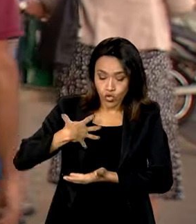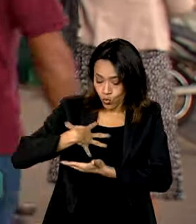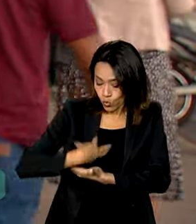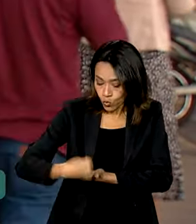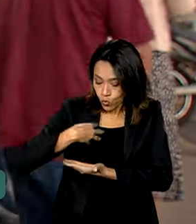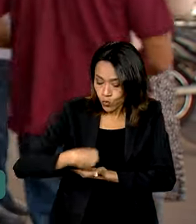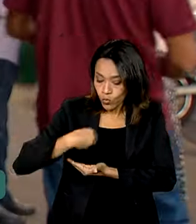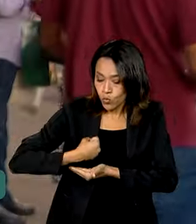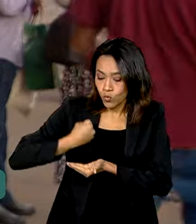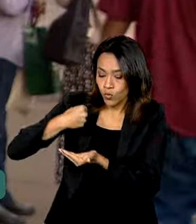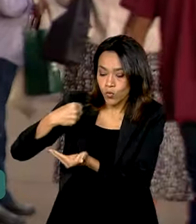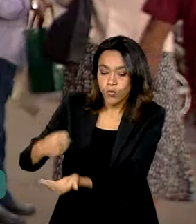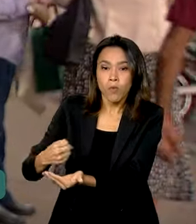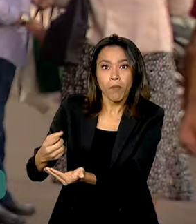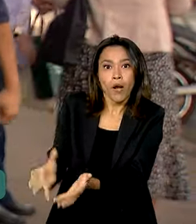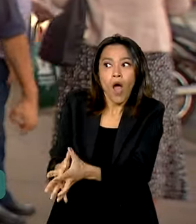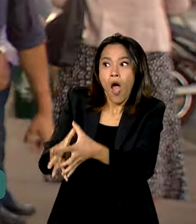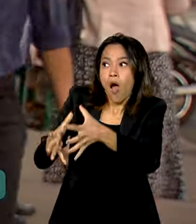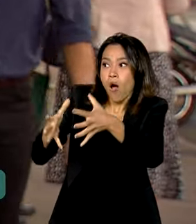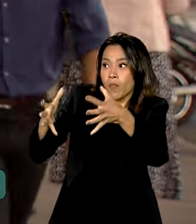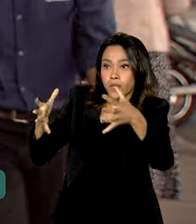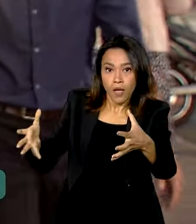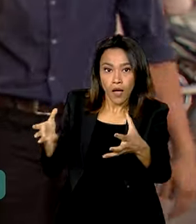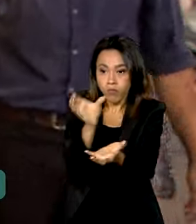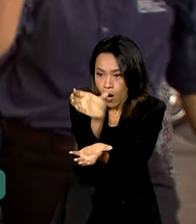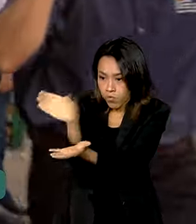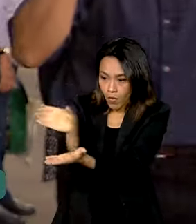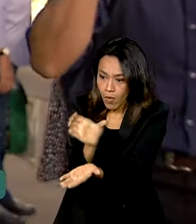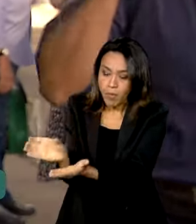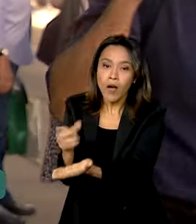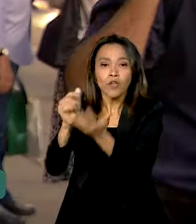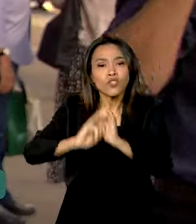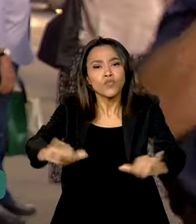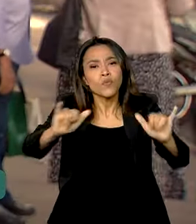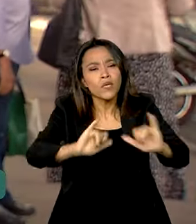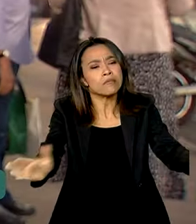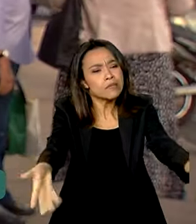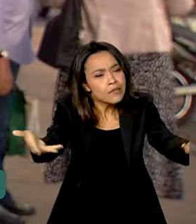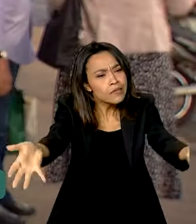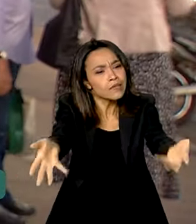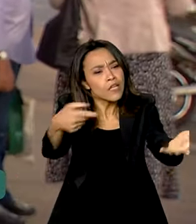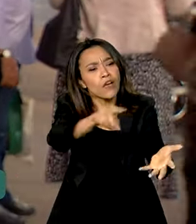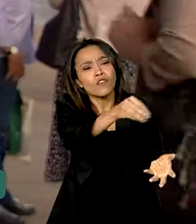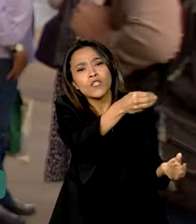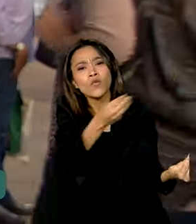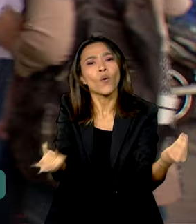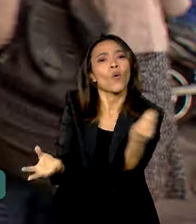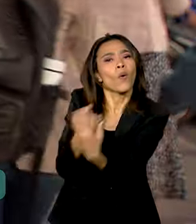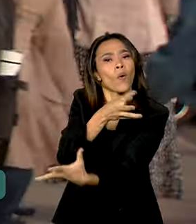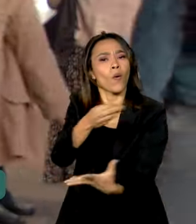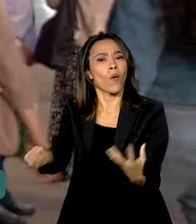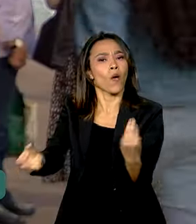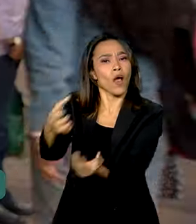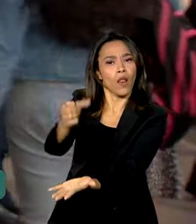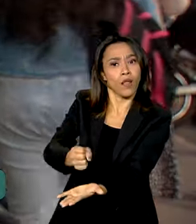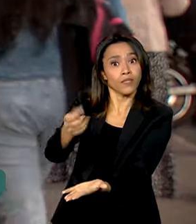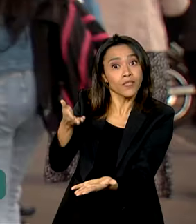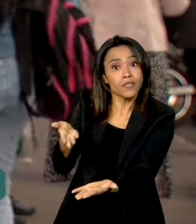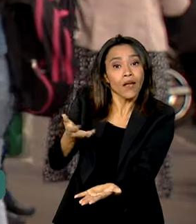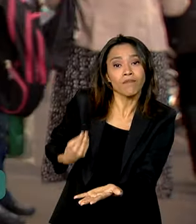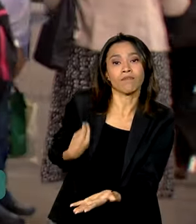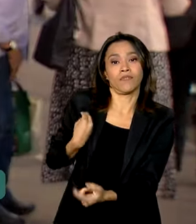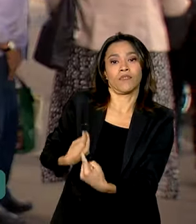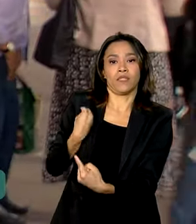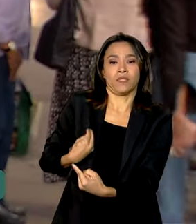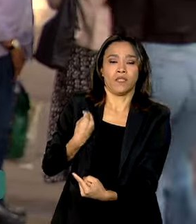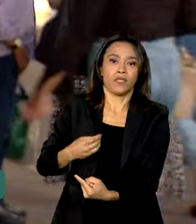ampliar a quantidade de doadoras, foi lançada a campanha Doe Leite Materno, Vida em Cada Gota Recebida. A meta